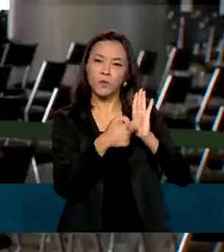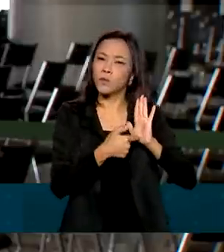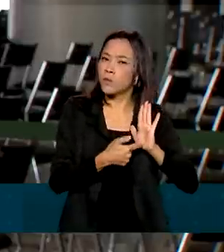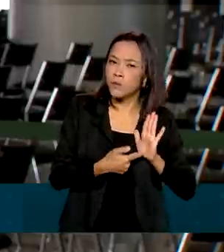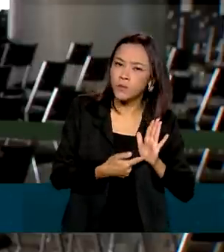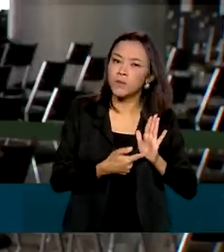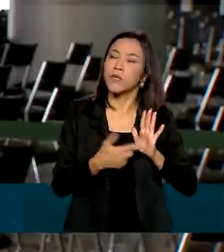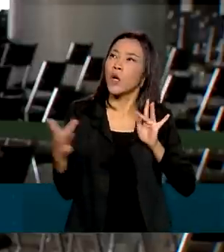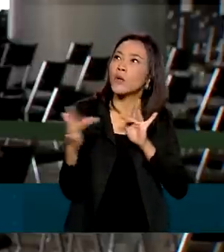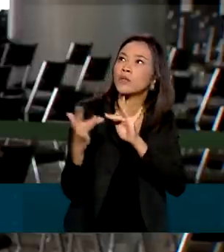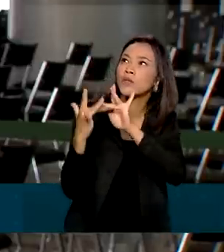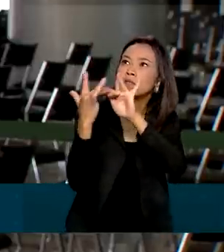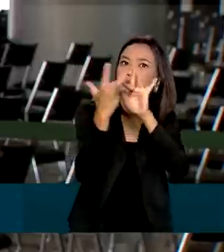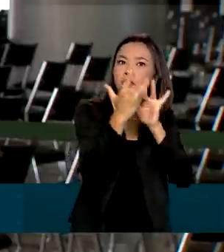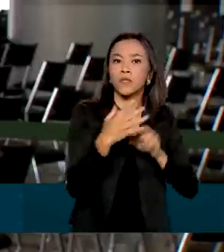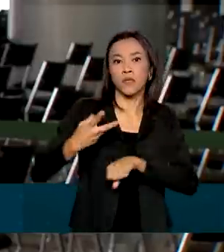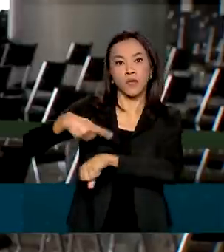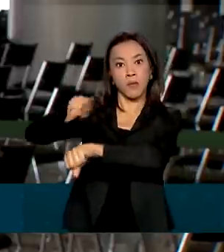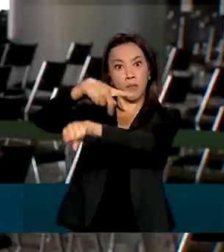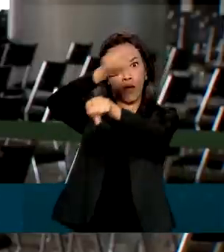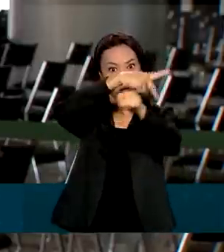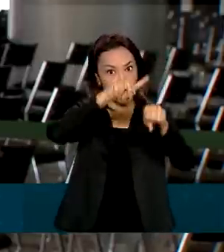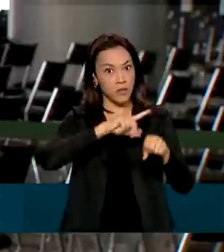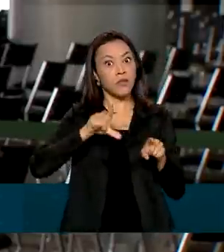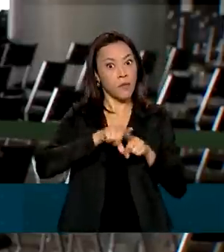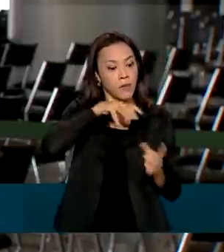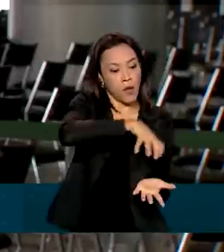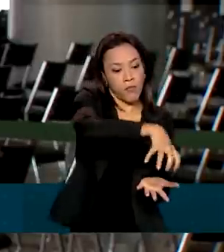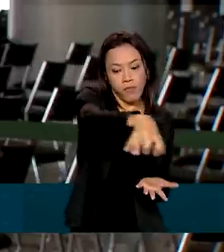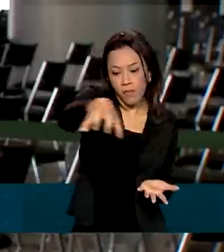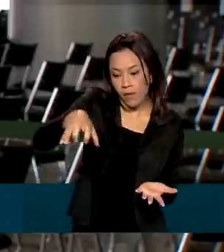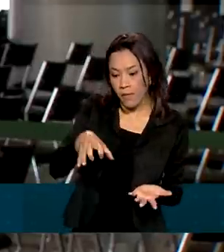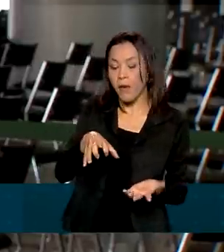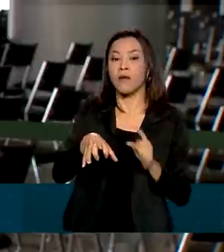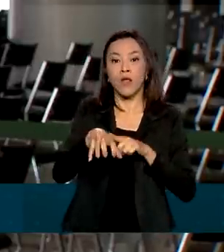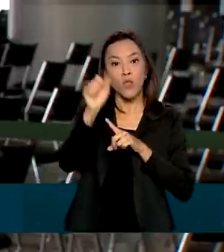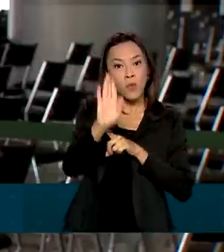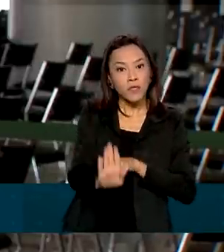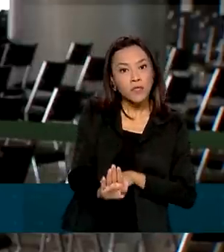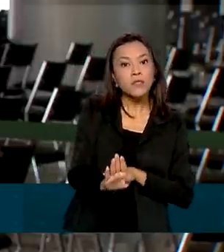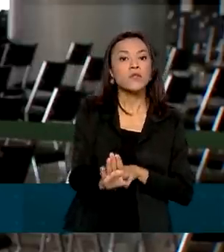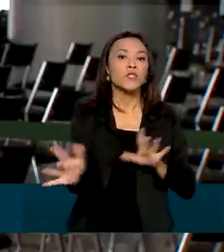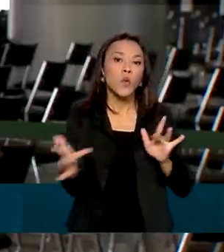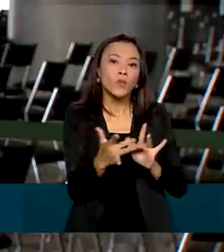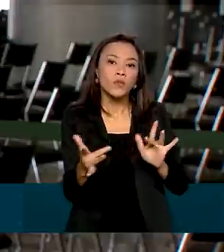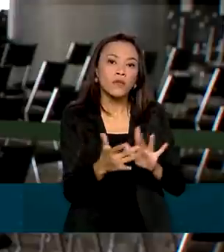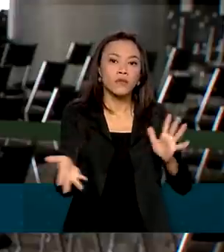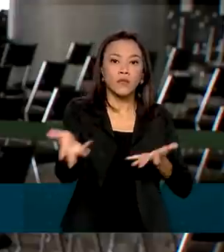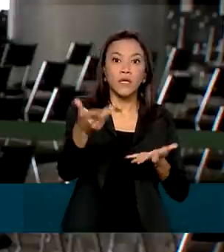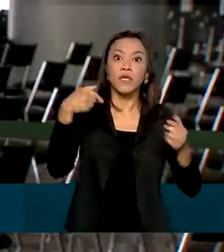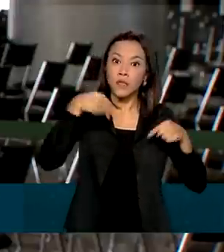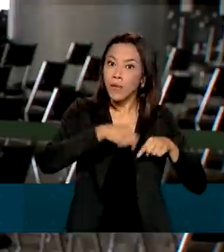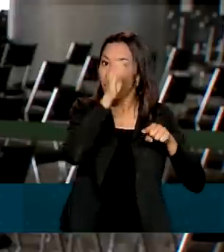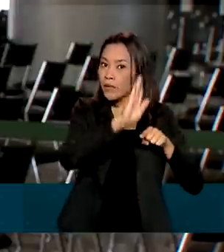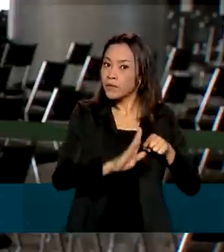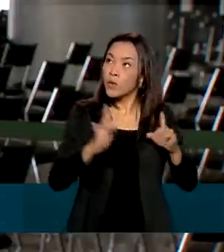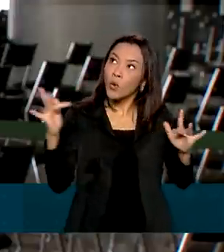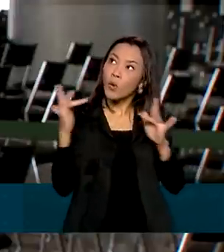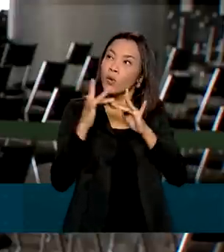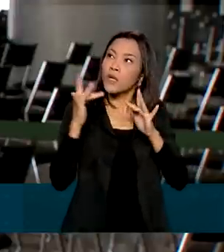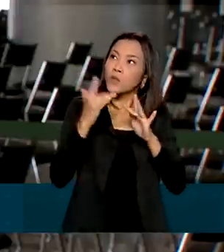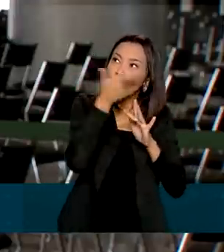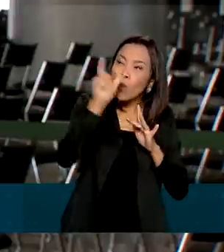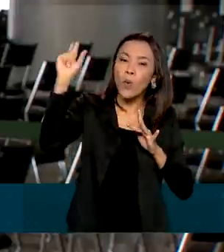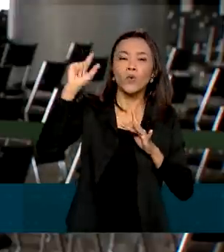entre países e outros órgãos, órgãos dentro do Brasil, entidades e também essa ligação entre o Brasil com outros países para